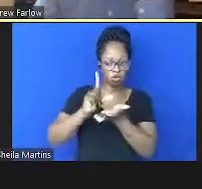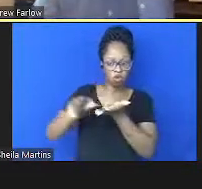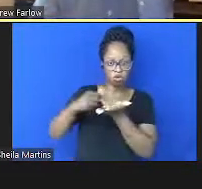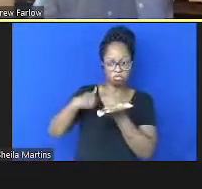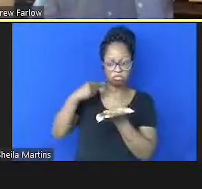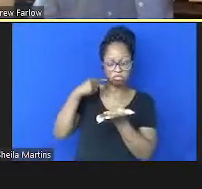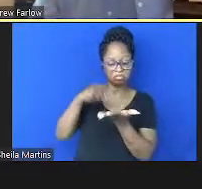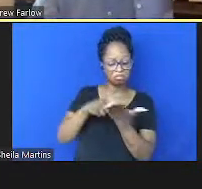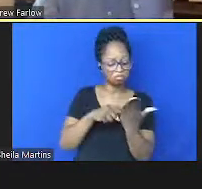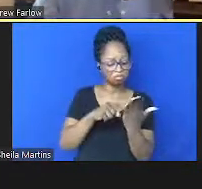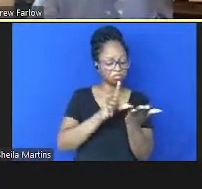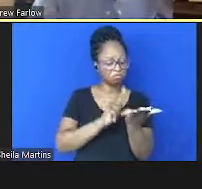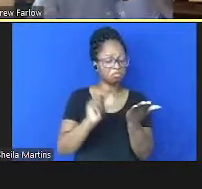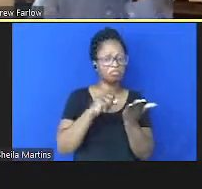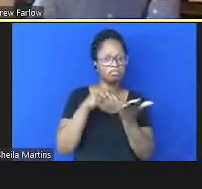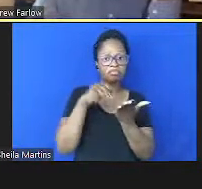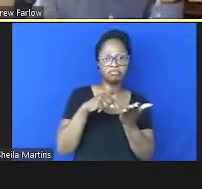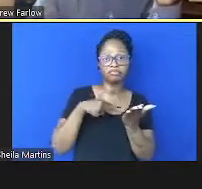tenta ver